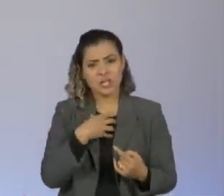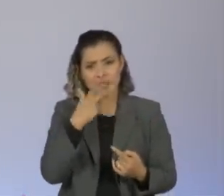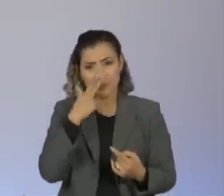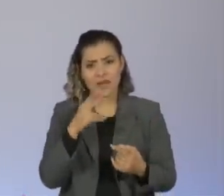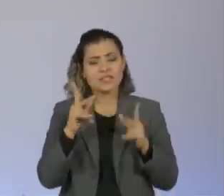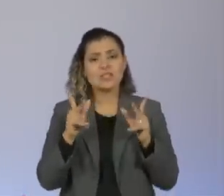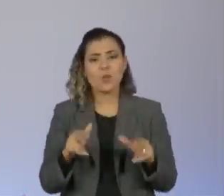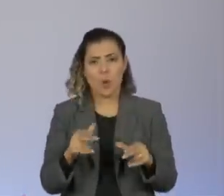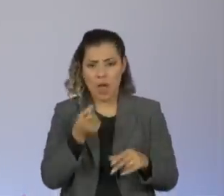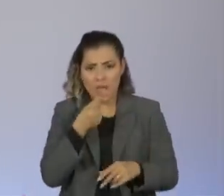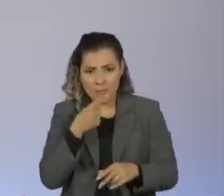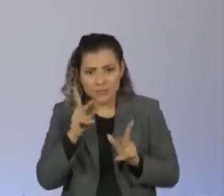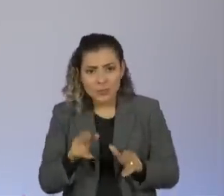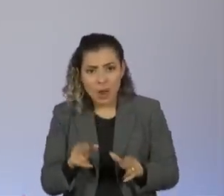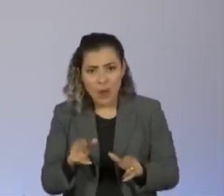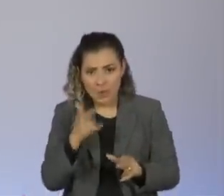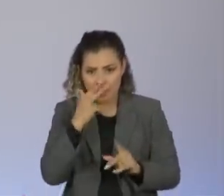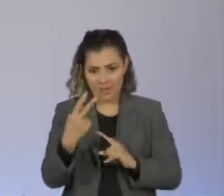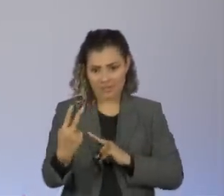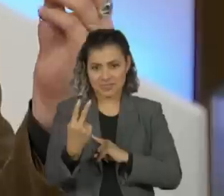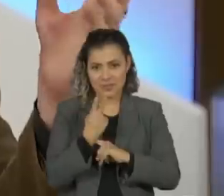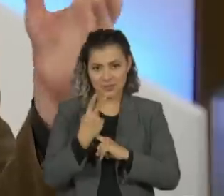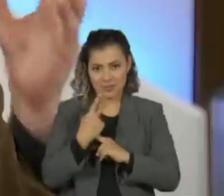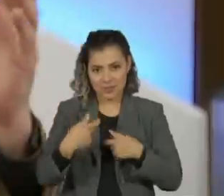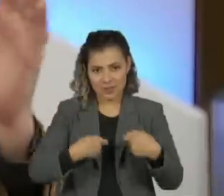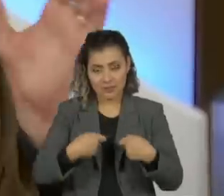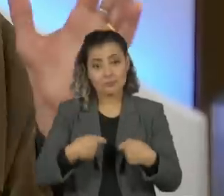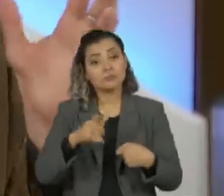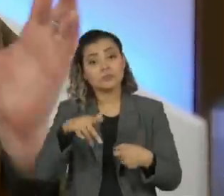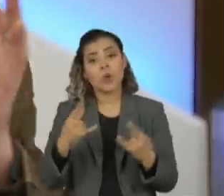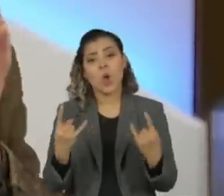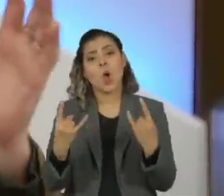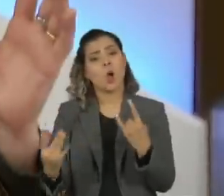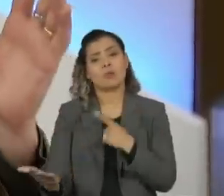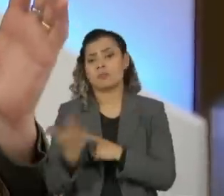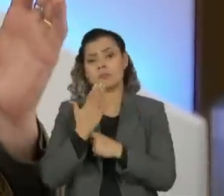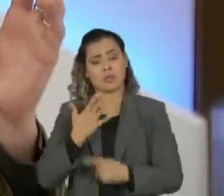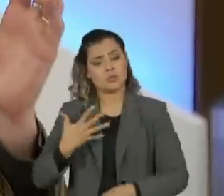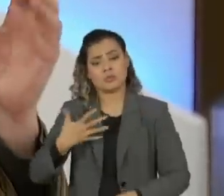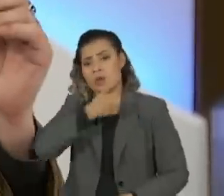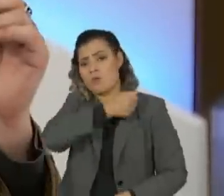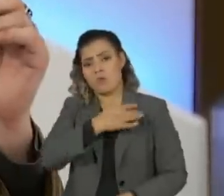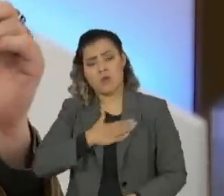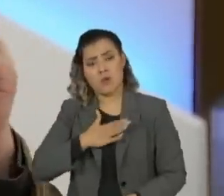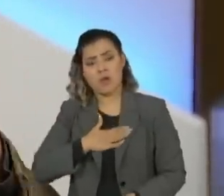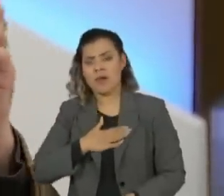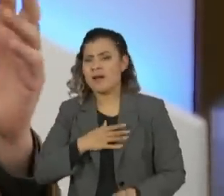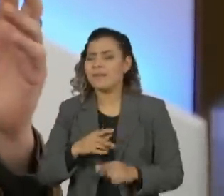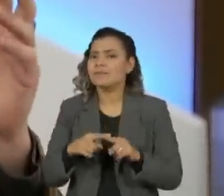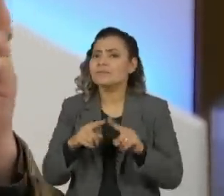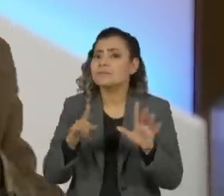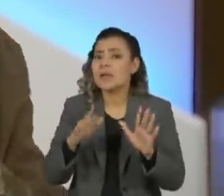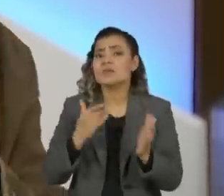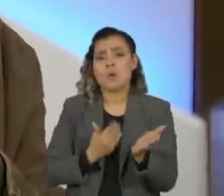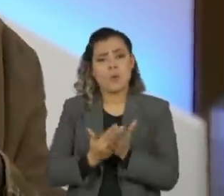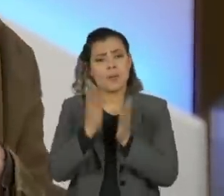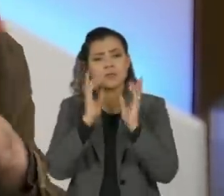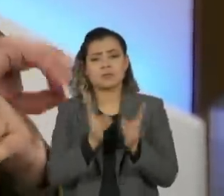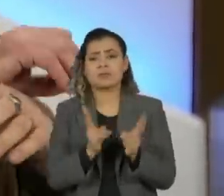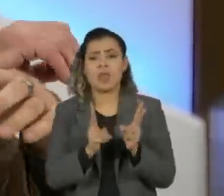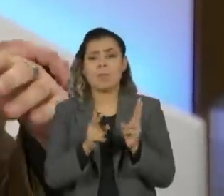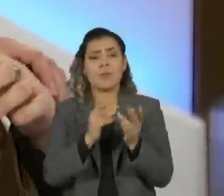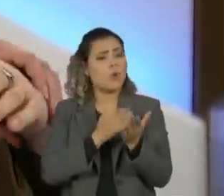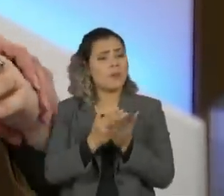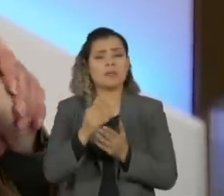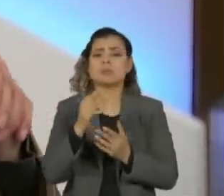contra o quê? O rock te vacina contra o quê? O rock me salvou de ser um bunda mole, com toda certeza, isso aconteceu. a pior coisa que Eu já começo, eu vi o